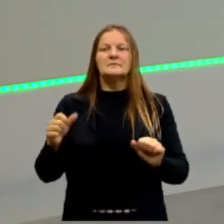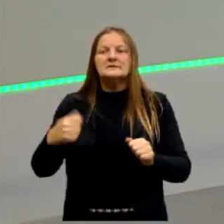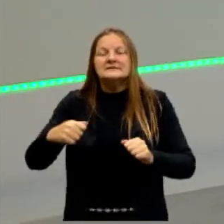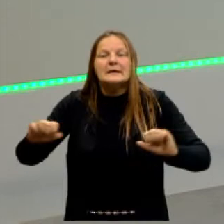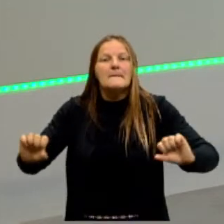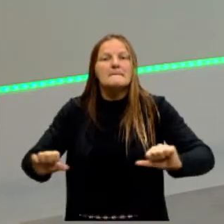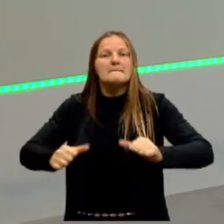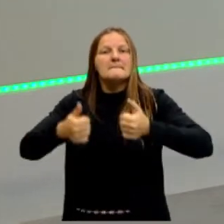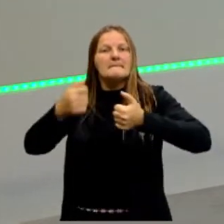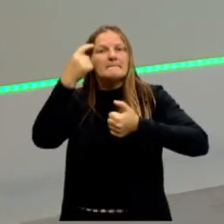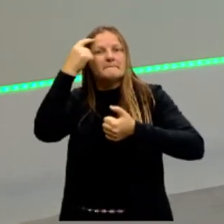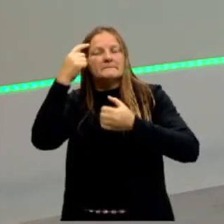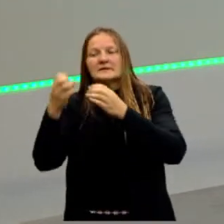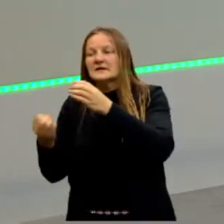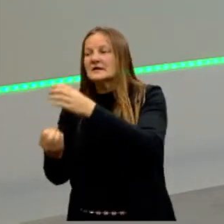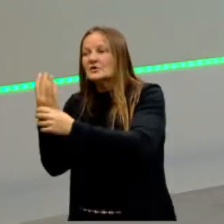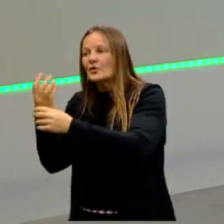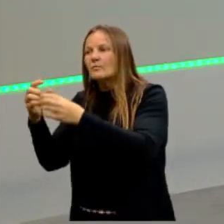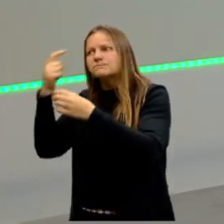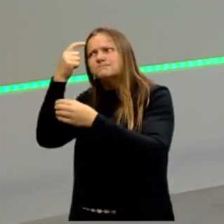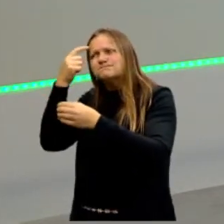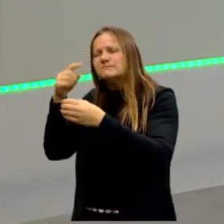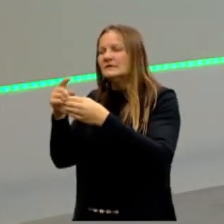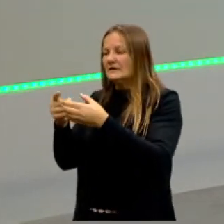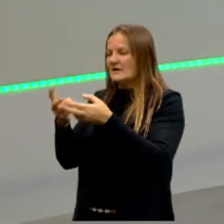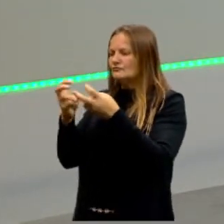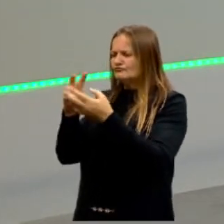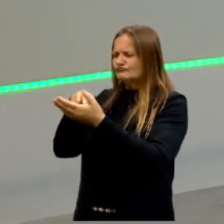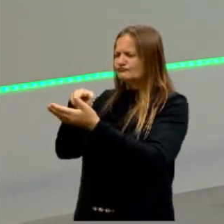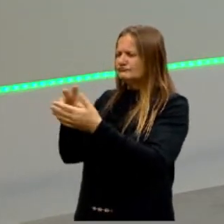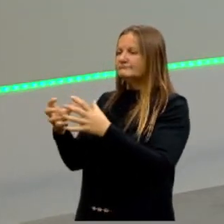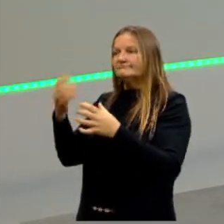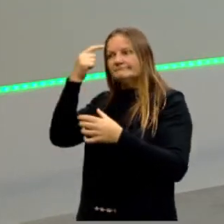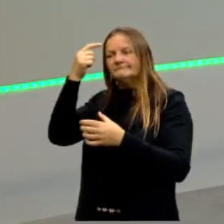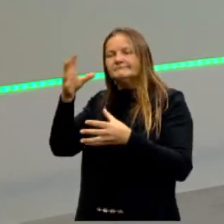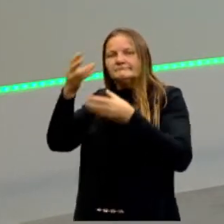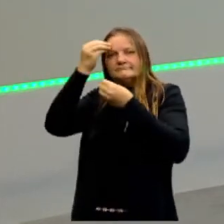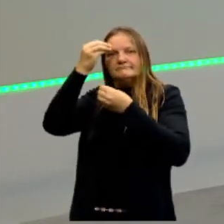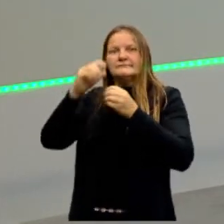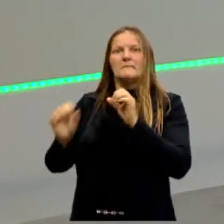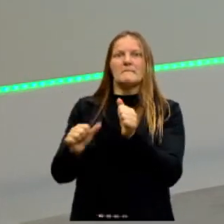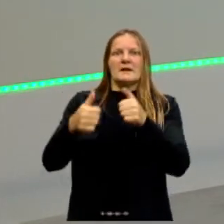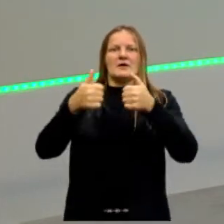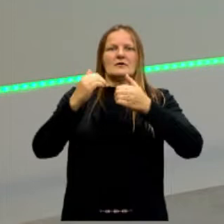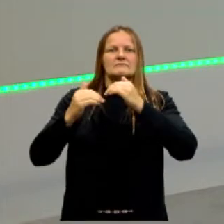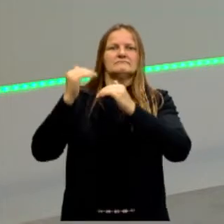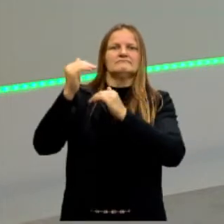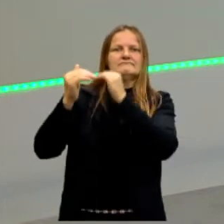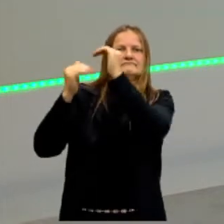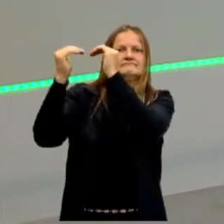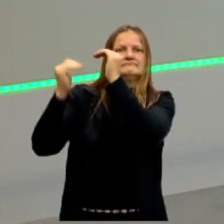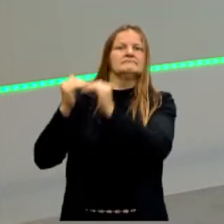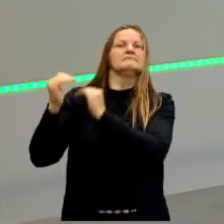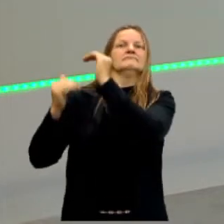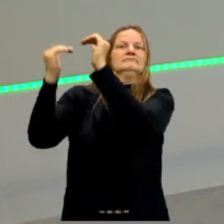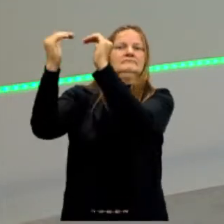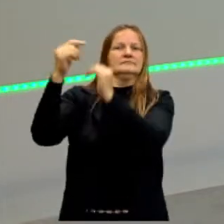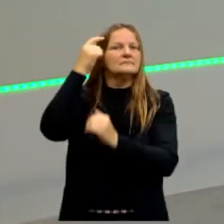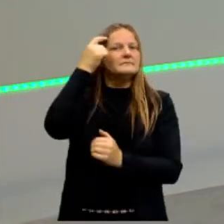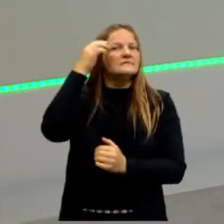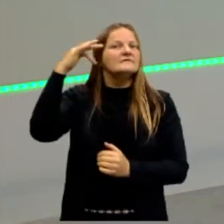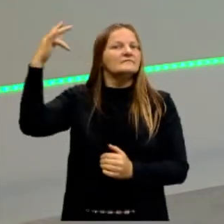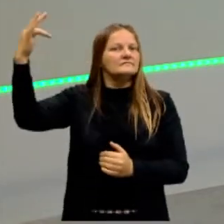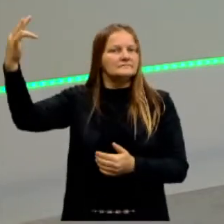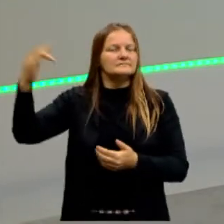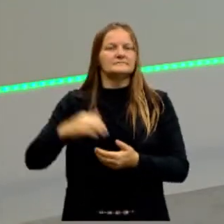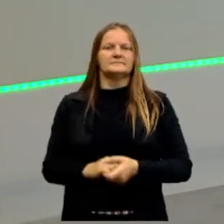o que temos. Essa é a função, esse é o objetivo. A partir daquilo que nós já conhecemos, melhorar. Porque aquilo que